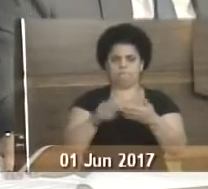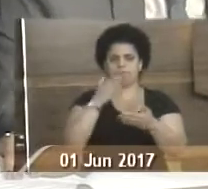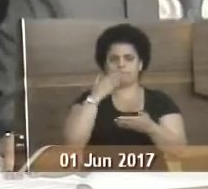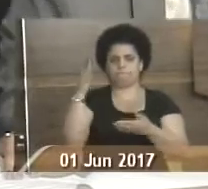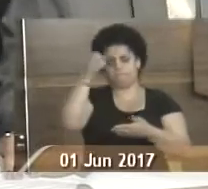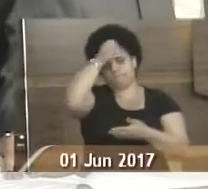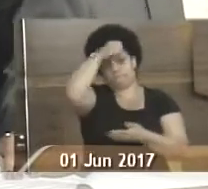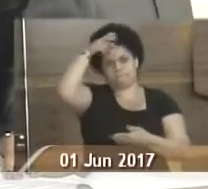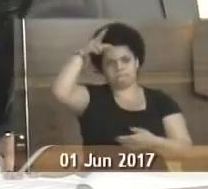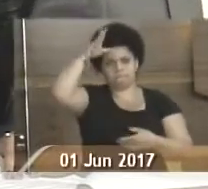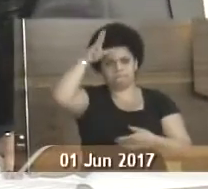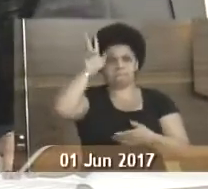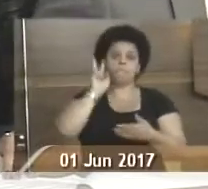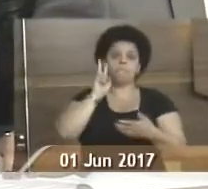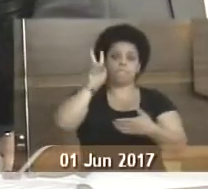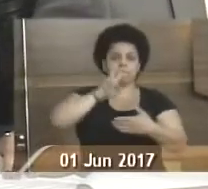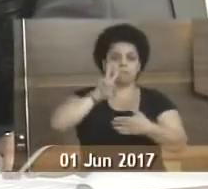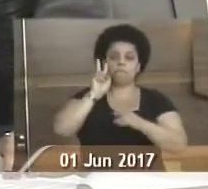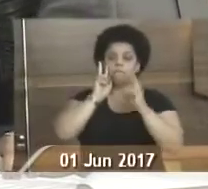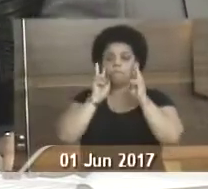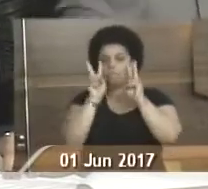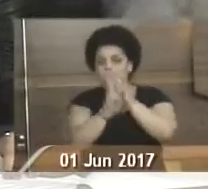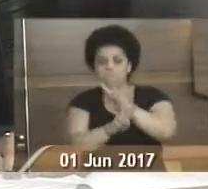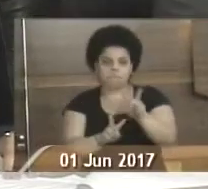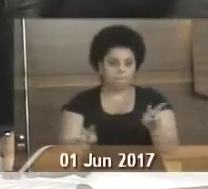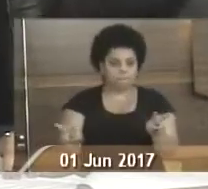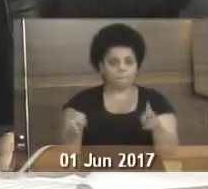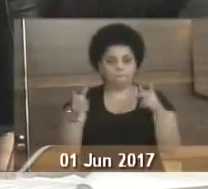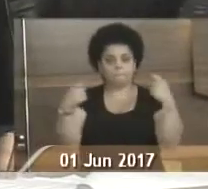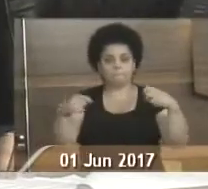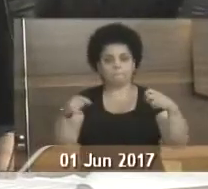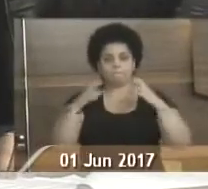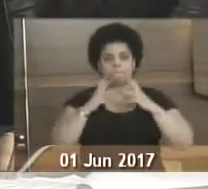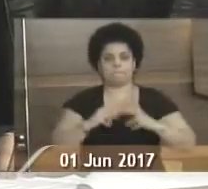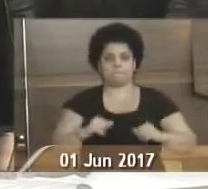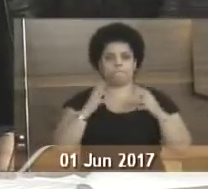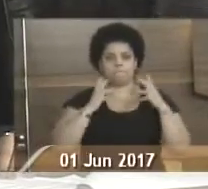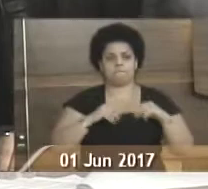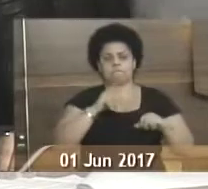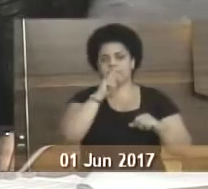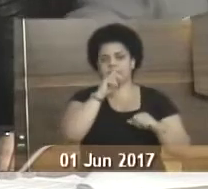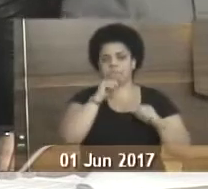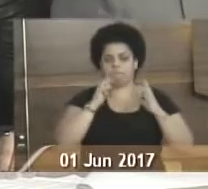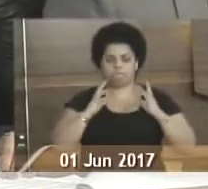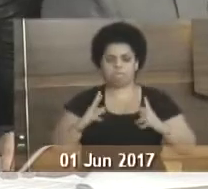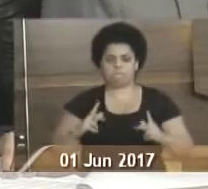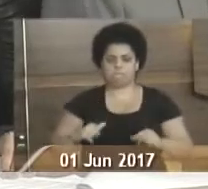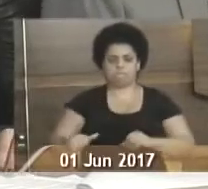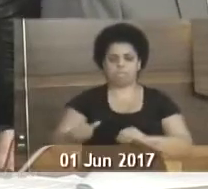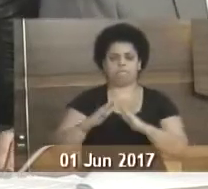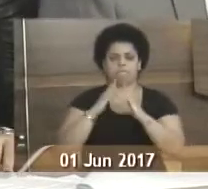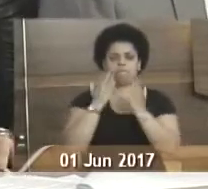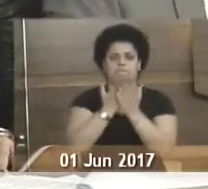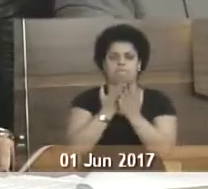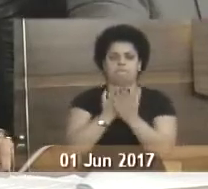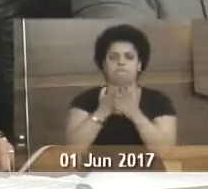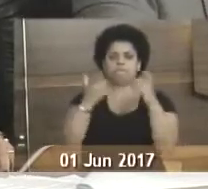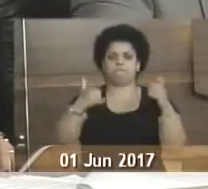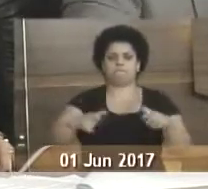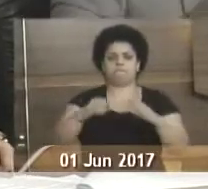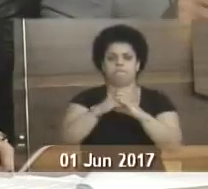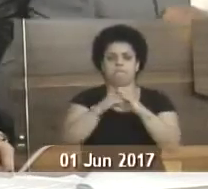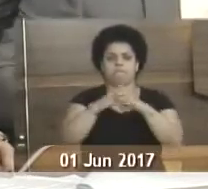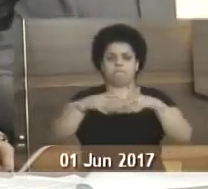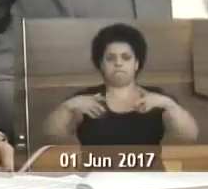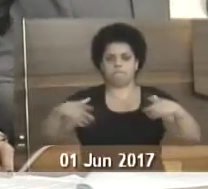indicando ao prefeito municipal a vistoria seguida de desinfecção do reservatório de água da Escola Municipal Coronel João Pedro de Almeida, bairro Camorim